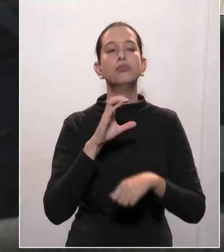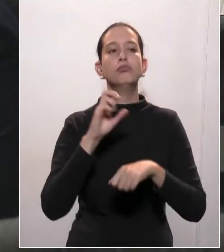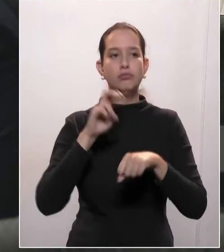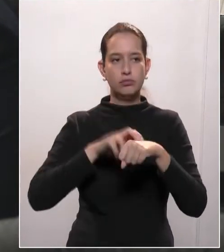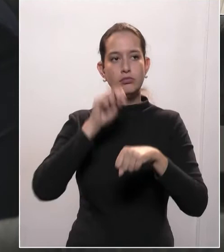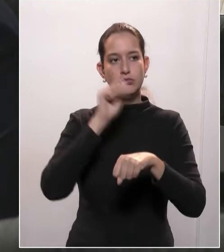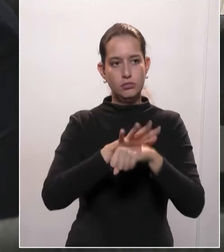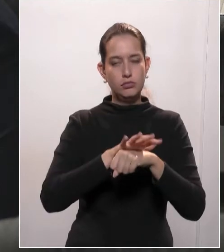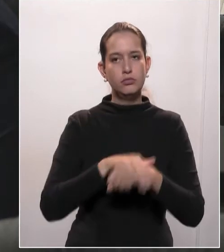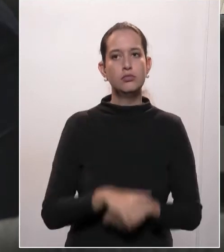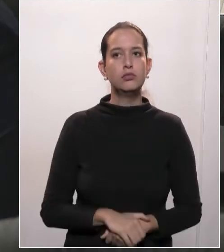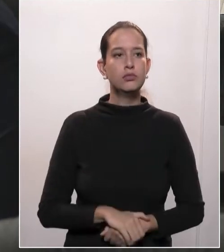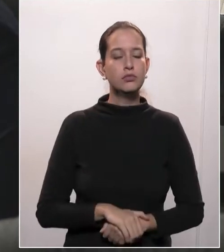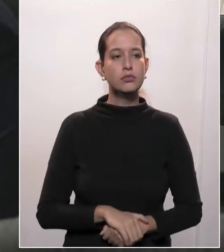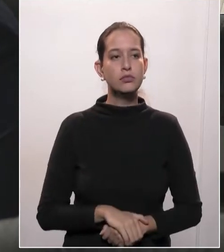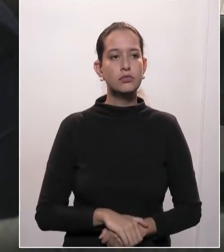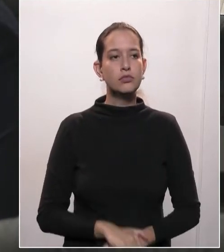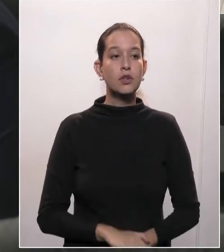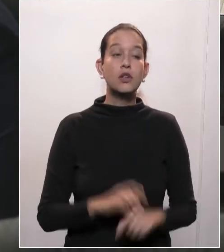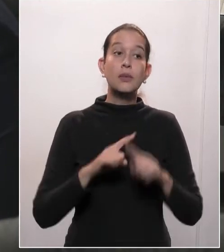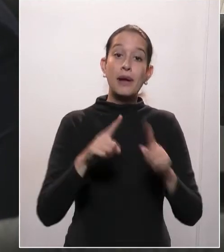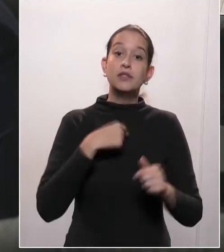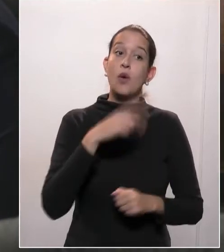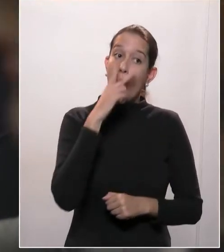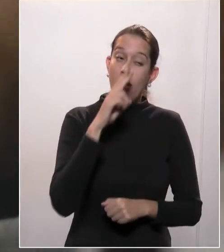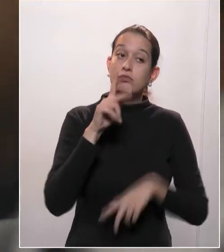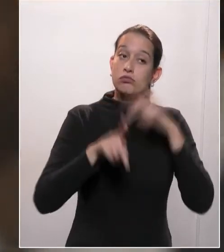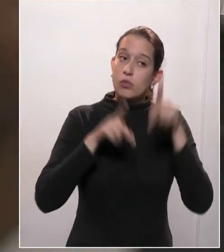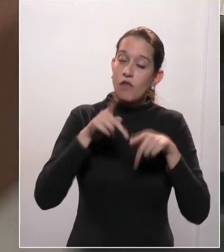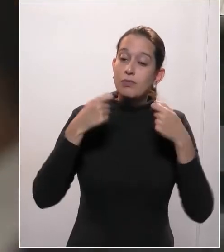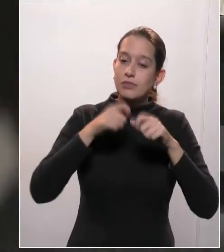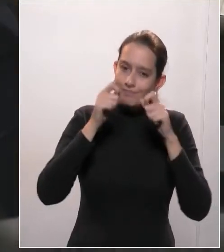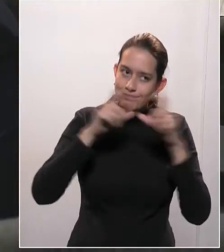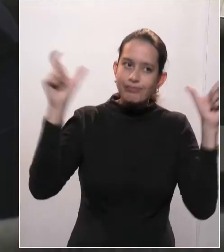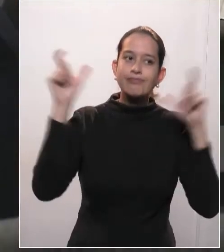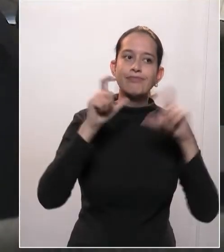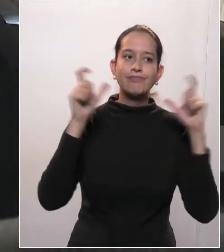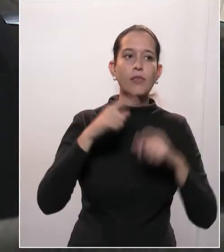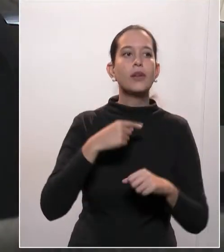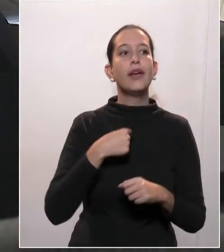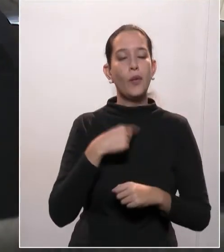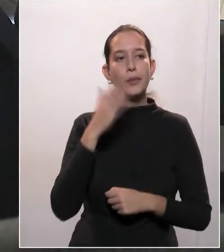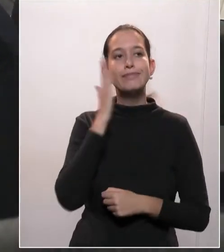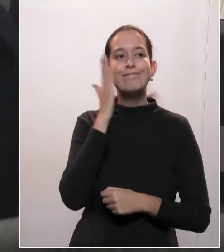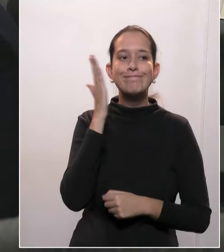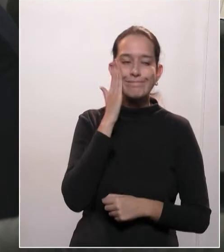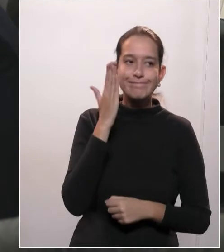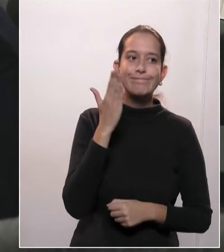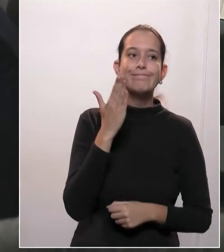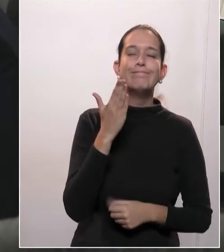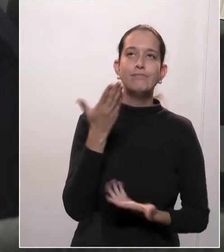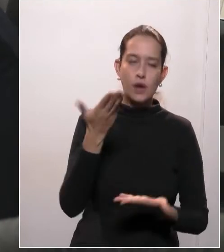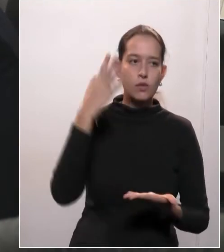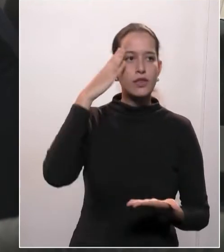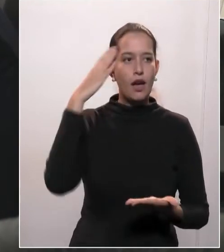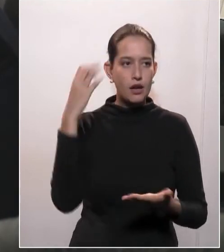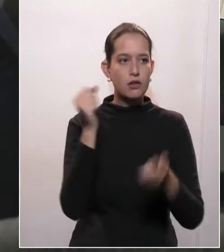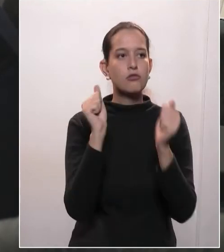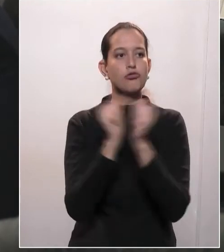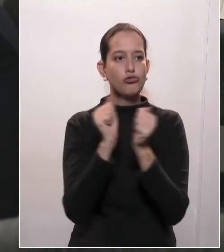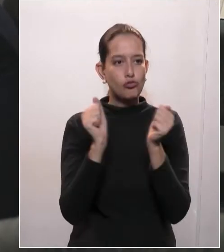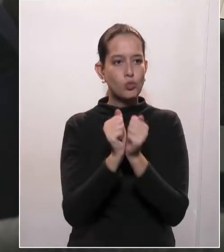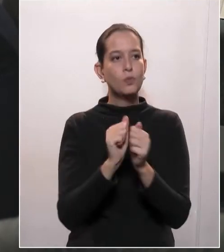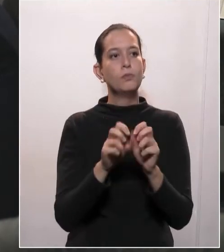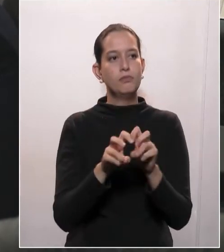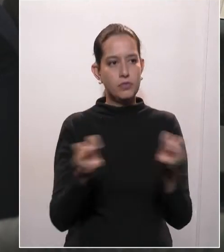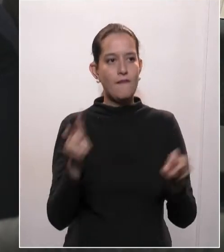autoridades têm que se até ao fato e eu sei que o presidente Traiano, juntamente com a direção da casa, está tomando medidas, mas eu acho que nós